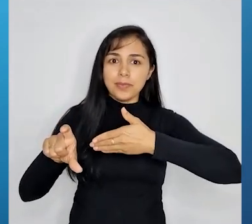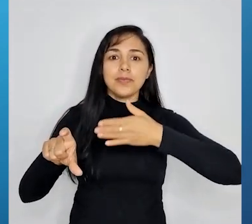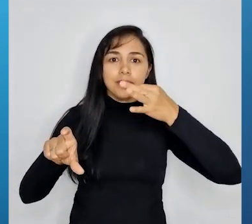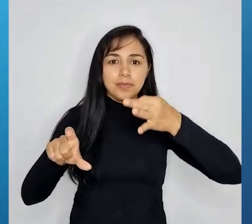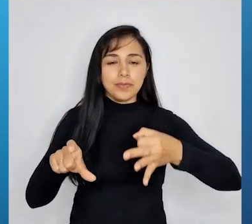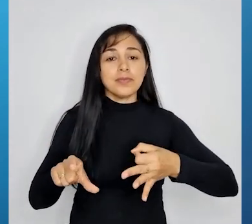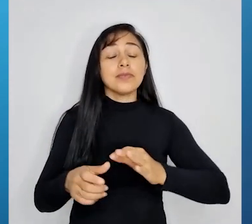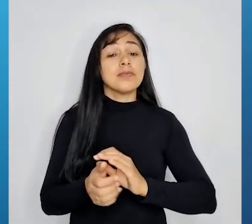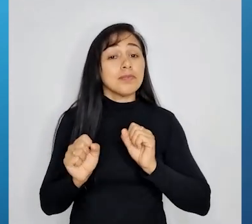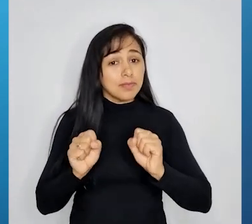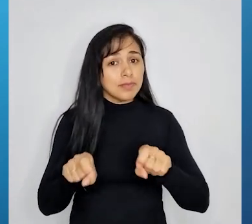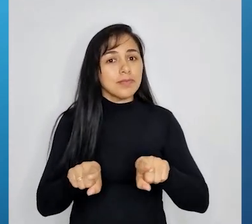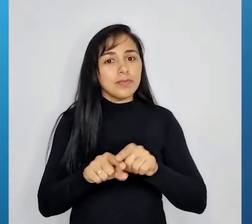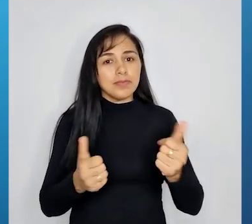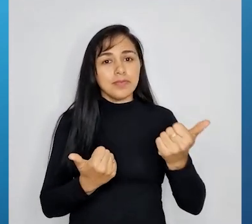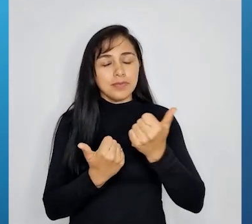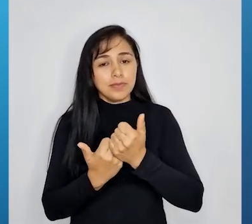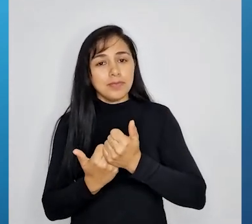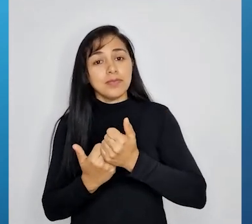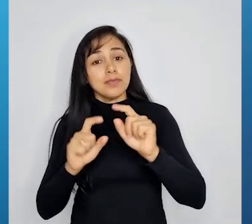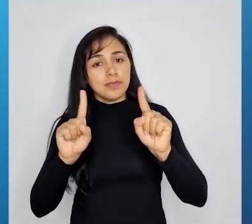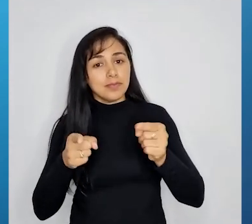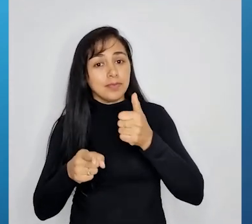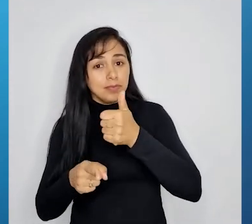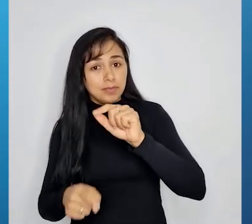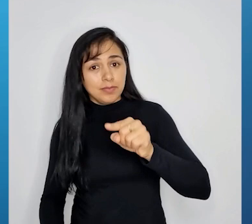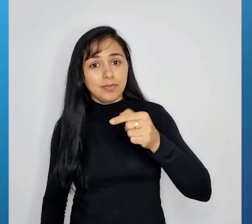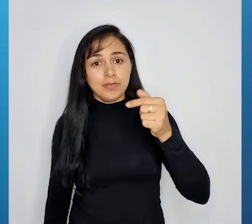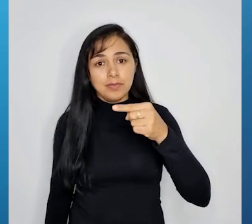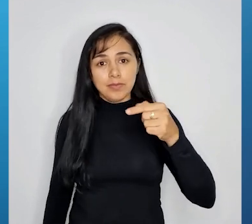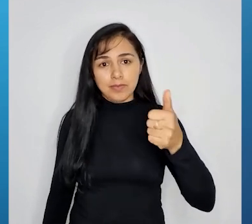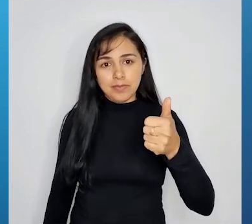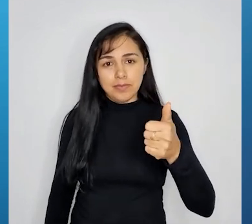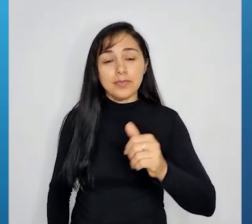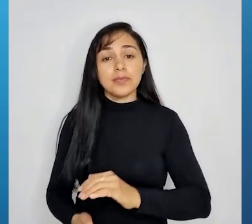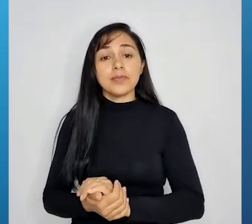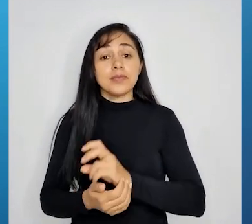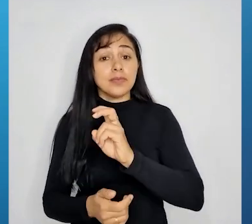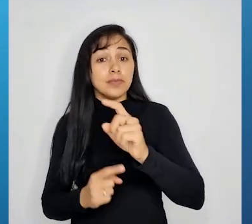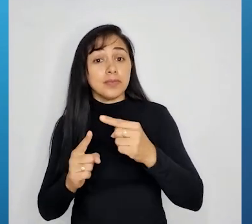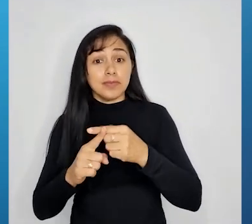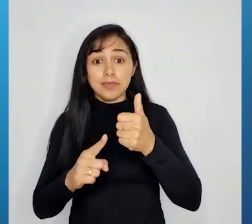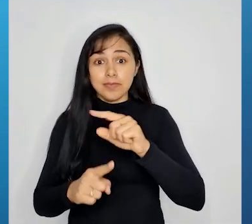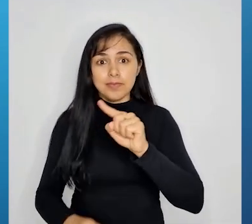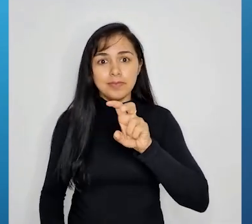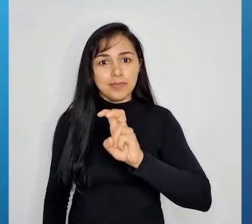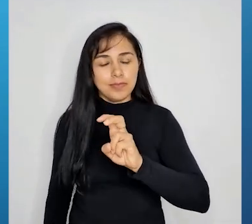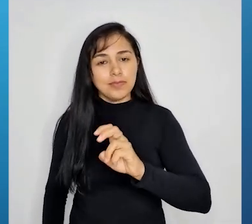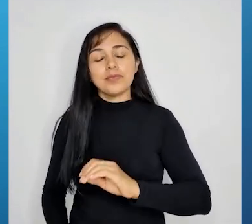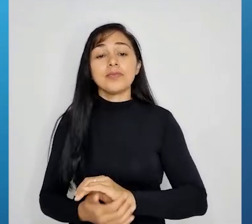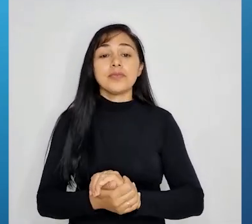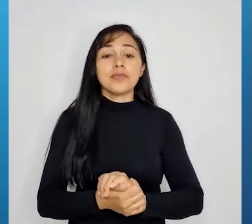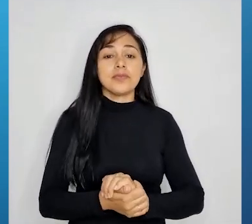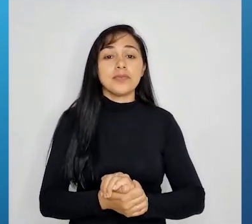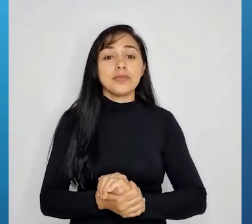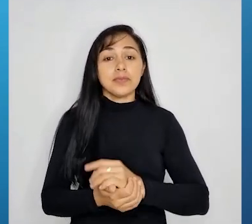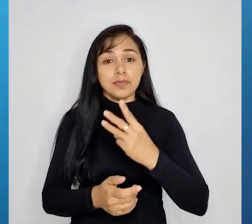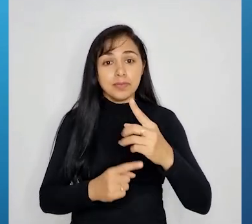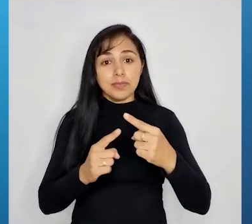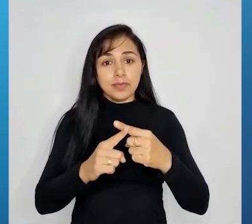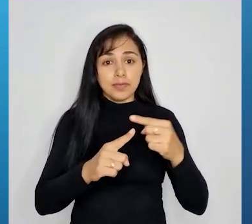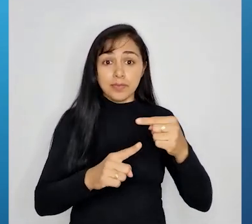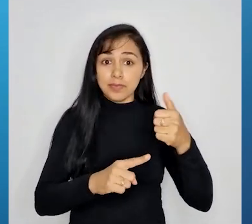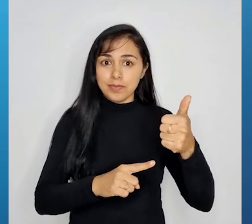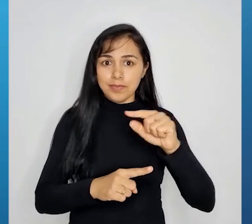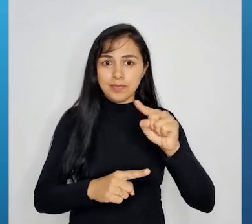substituir também. 1 e menos 1. Então, 5 vezes 1 é 5. 3 vezes menos 1 é menos 3. 5 menos 3 é 2.